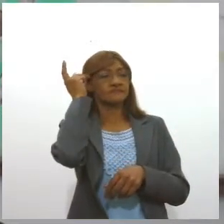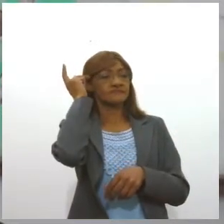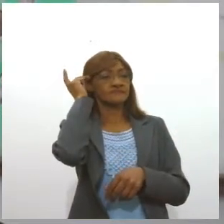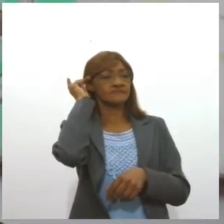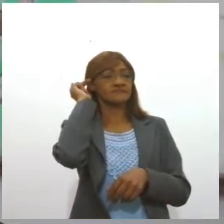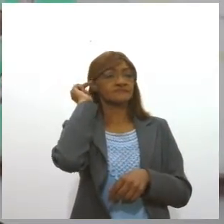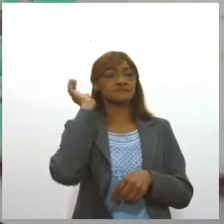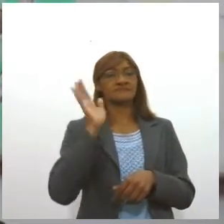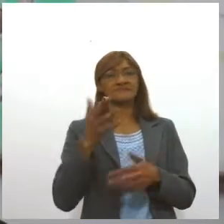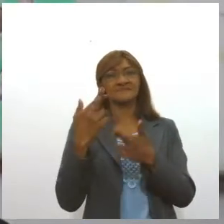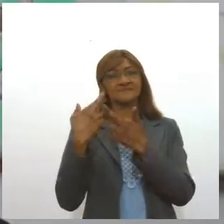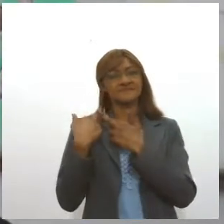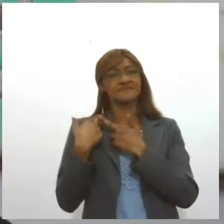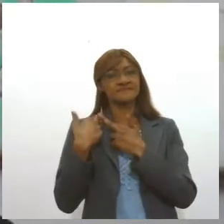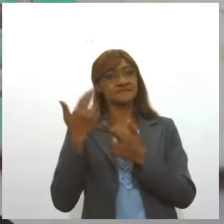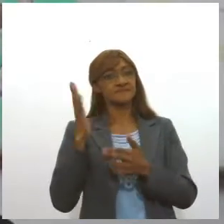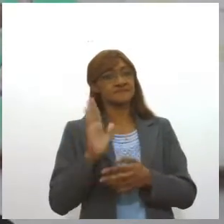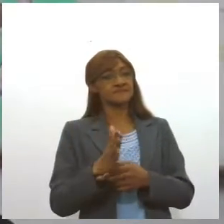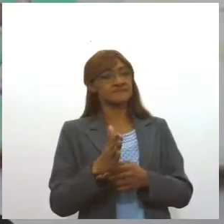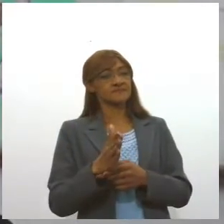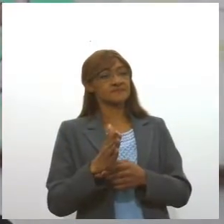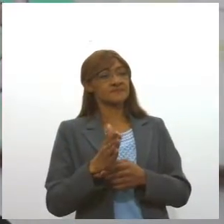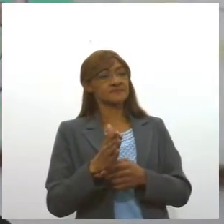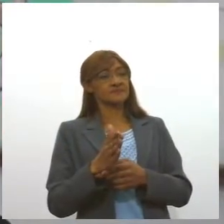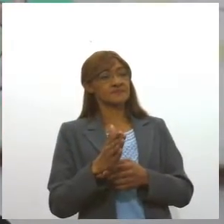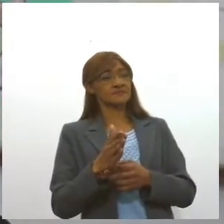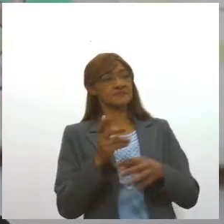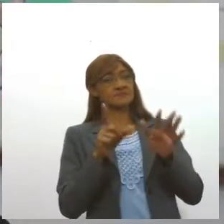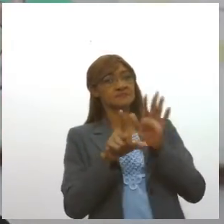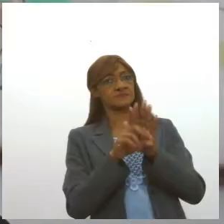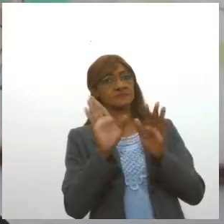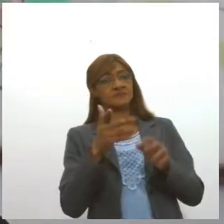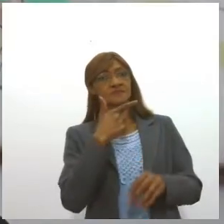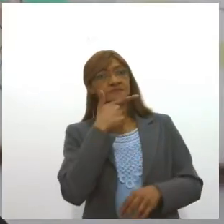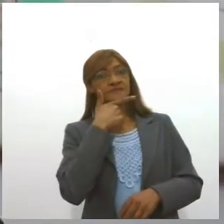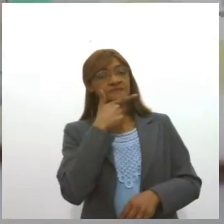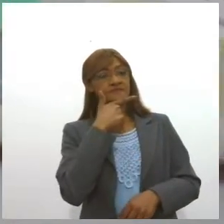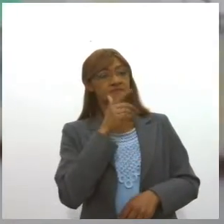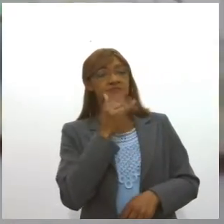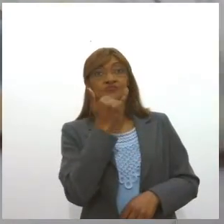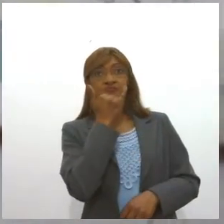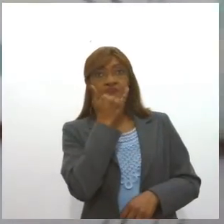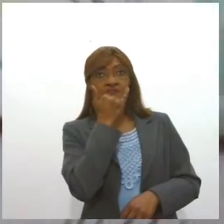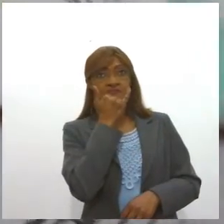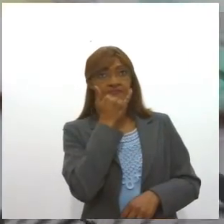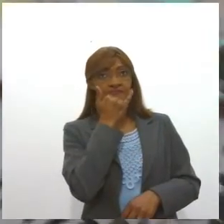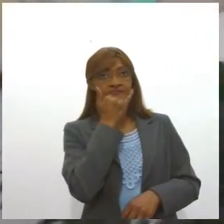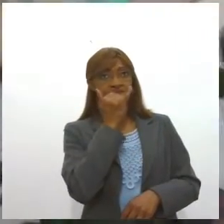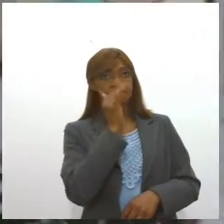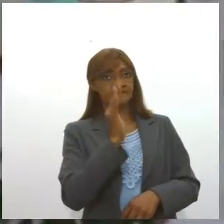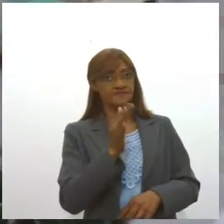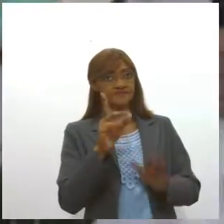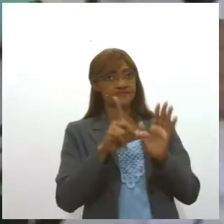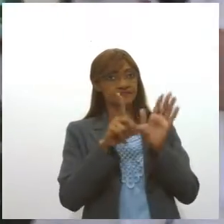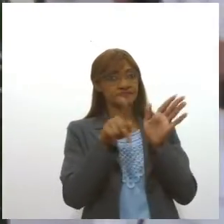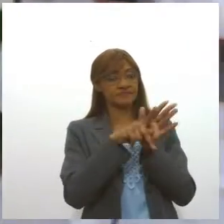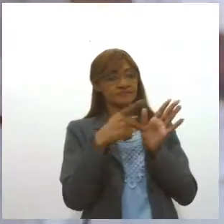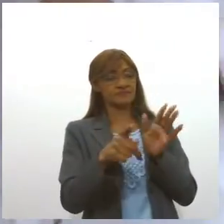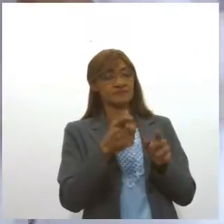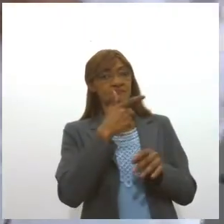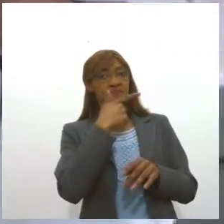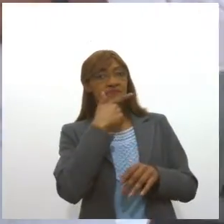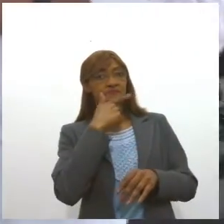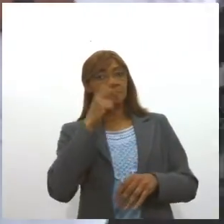responsáveis pela regularização dessas queijarias, que é o Ariosvaldo Bonfim, chefe do escritório regional